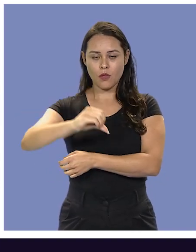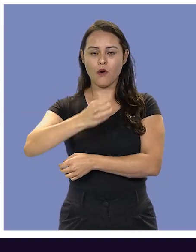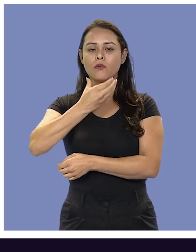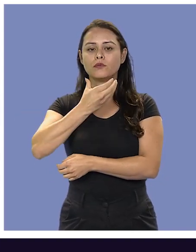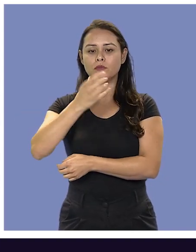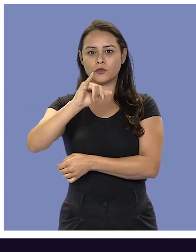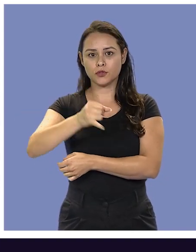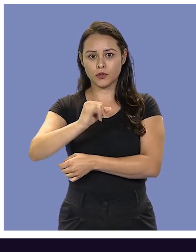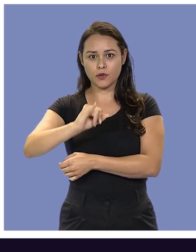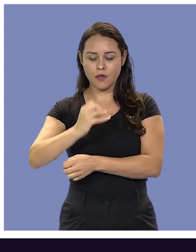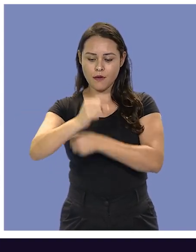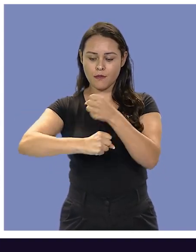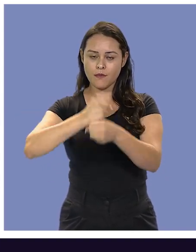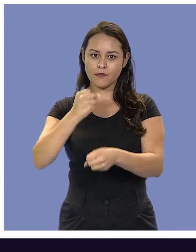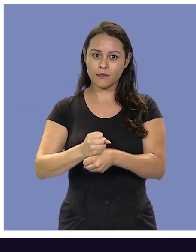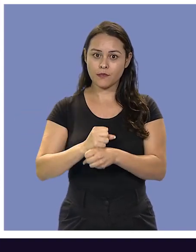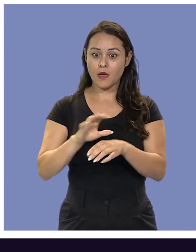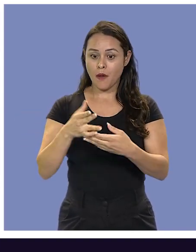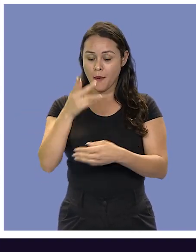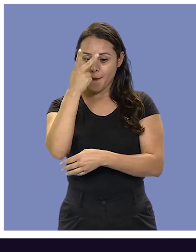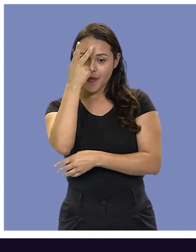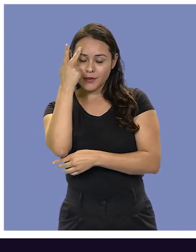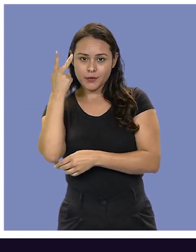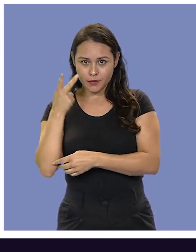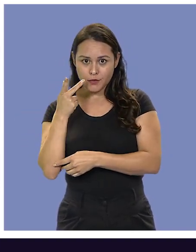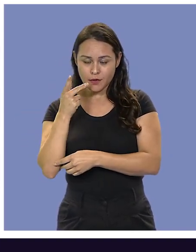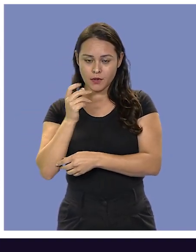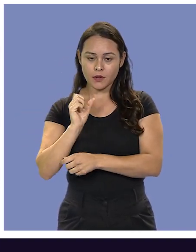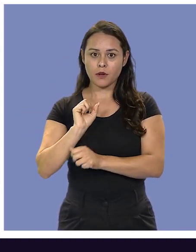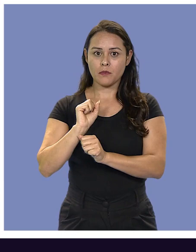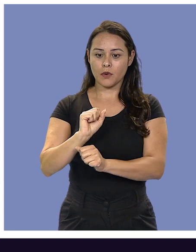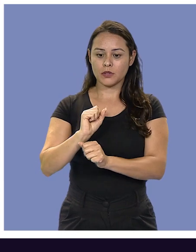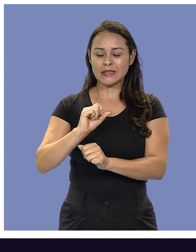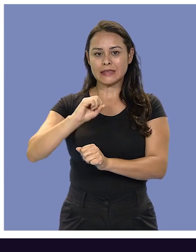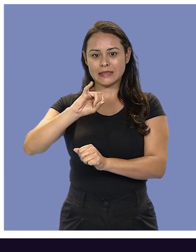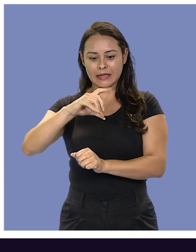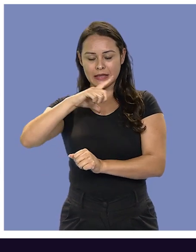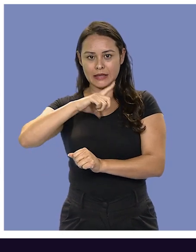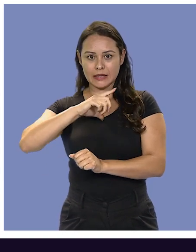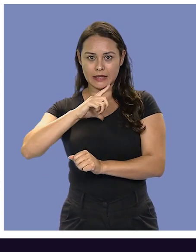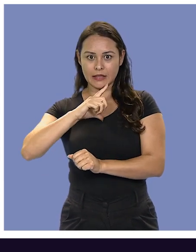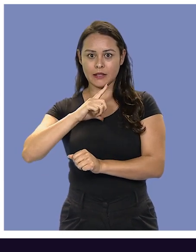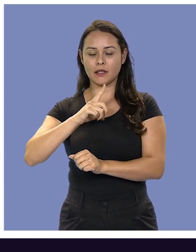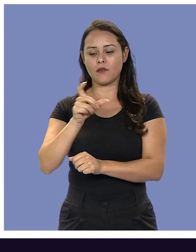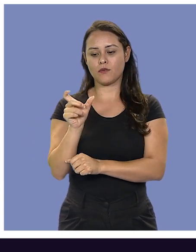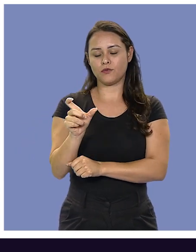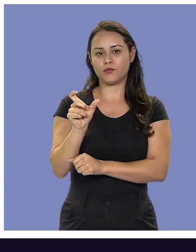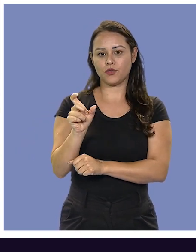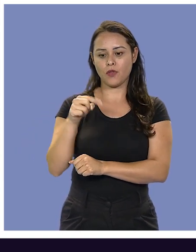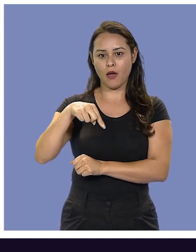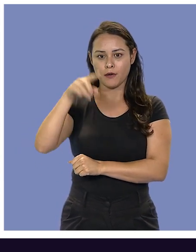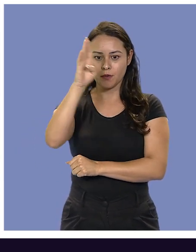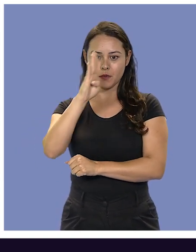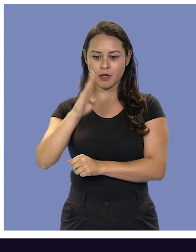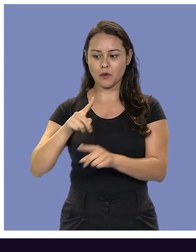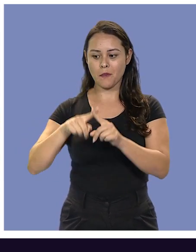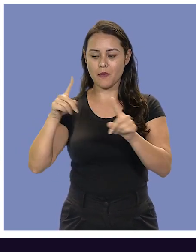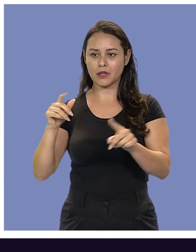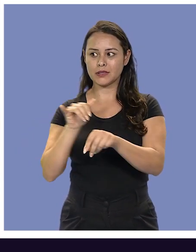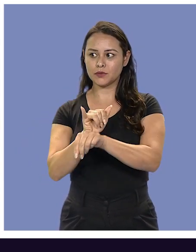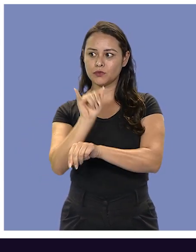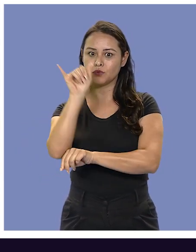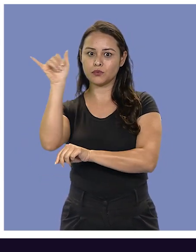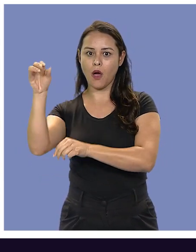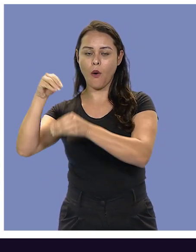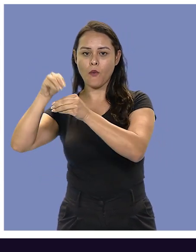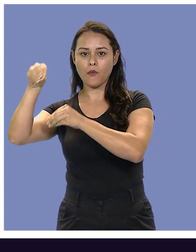9 de janeiro do ano que vem. A exceção é pra quem tem título aqui no Brasil, mas estava no exterior no dia